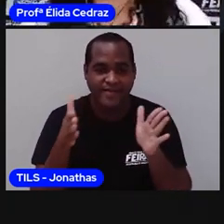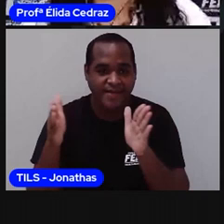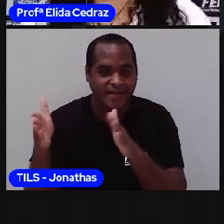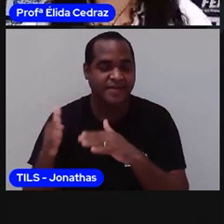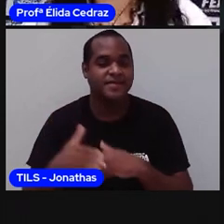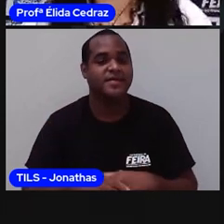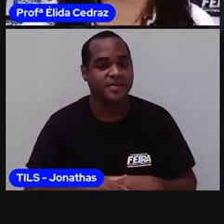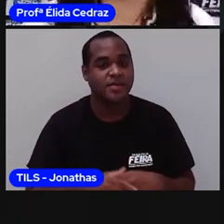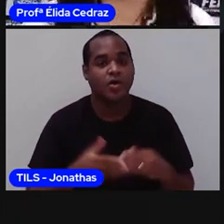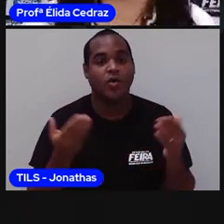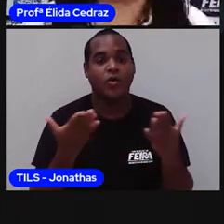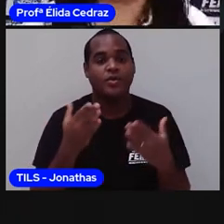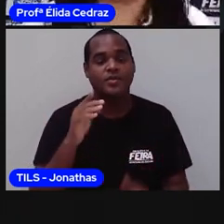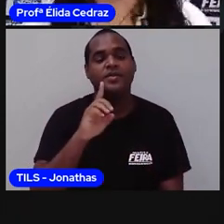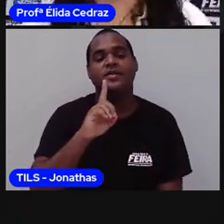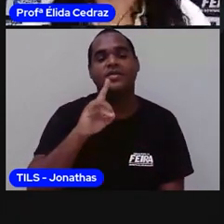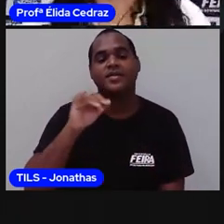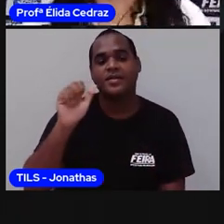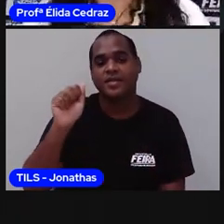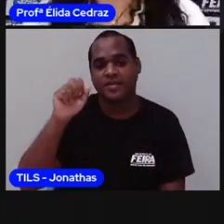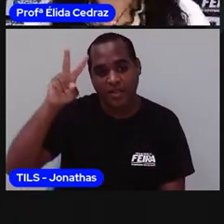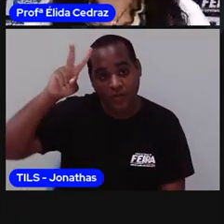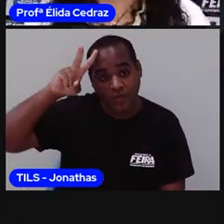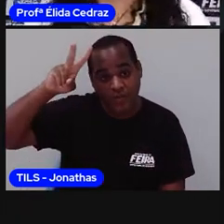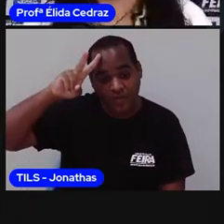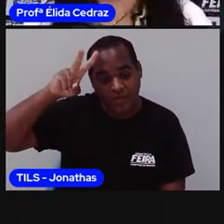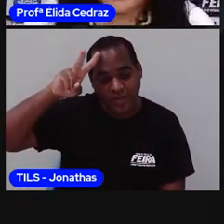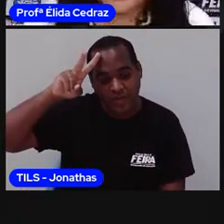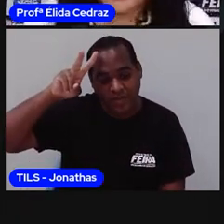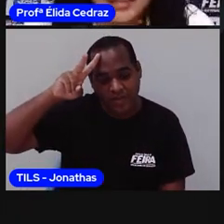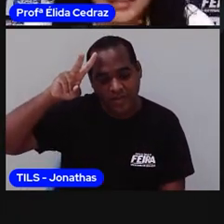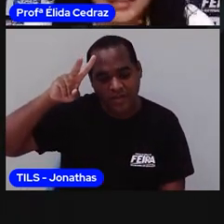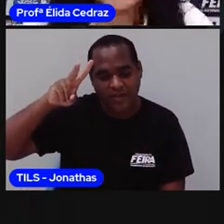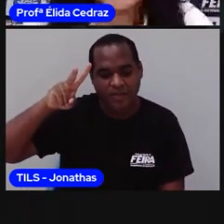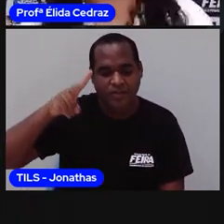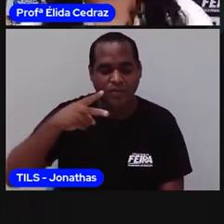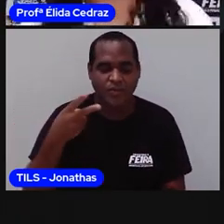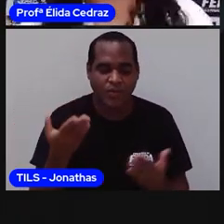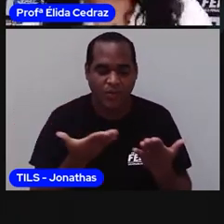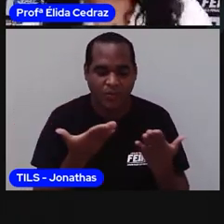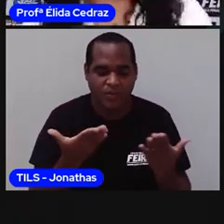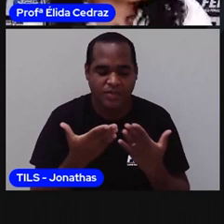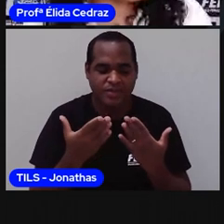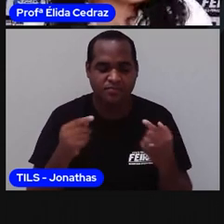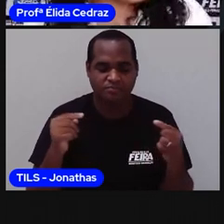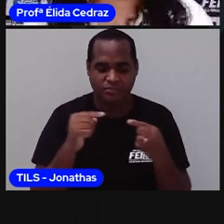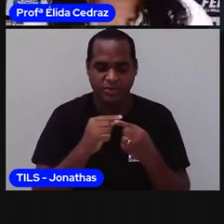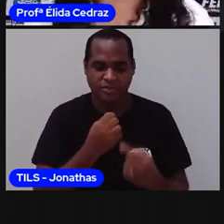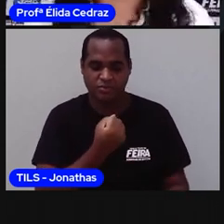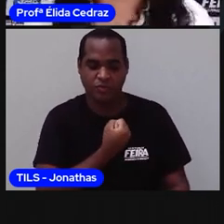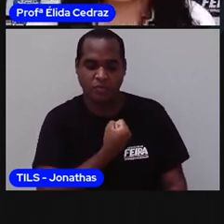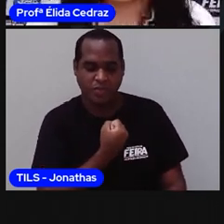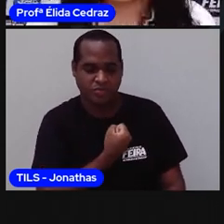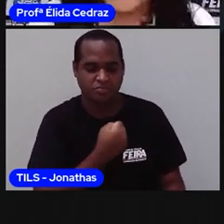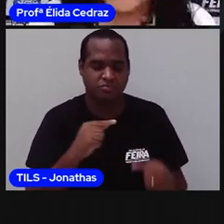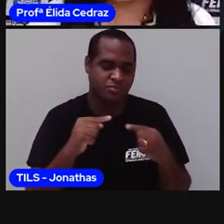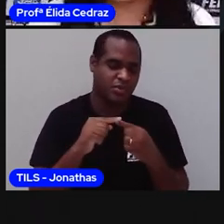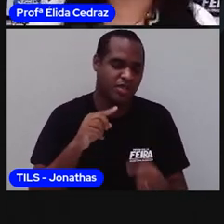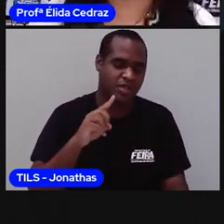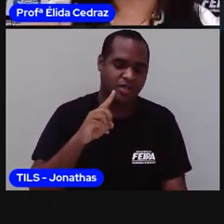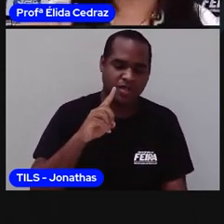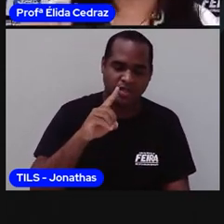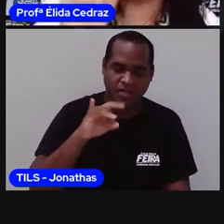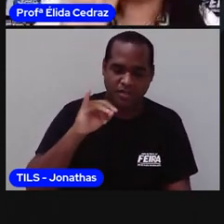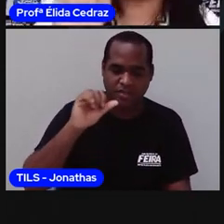hoje é uma segunda-feira. Data de hoje, porque data são os números e dias